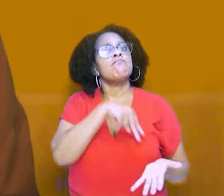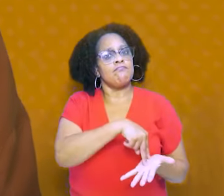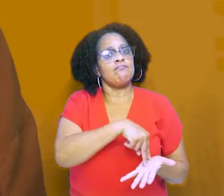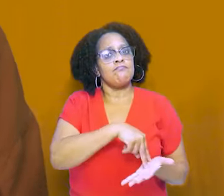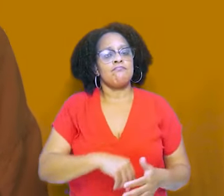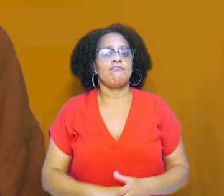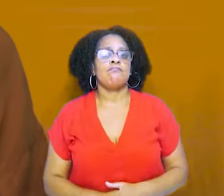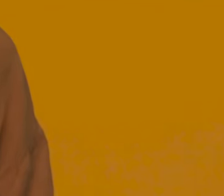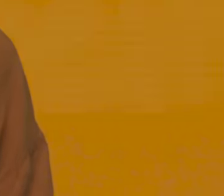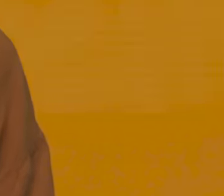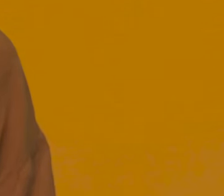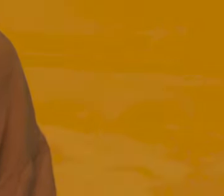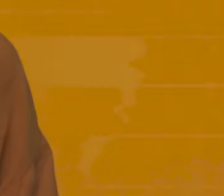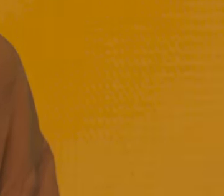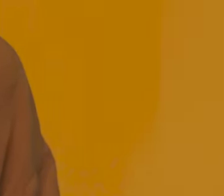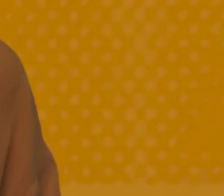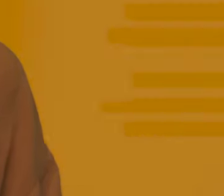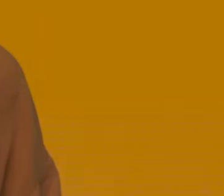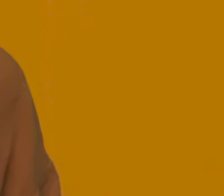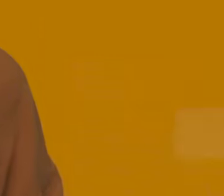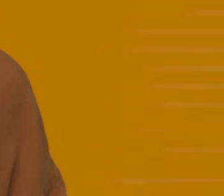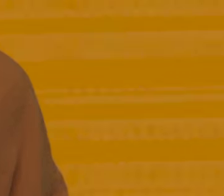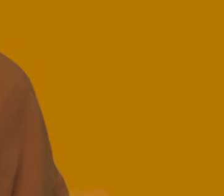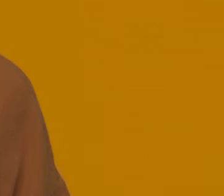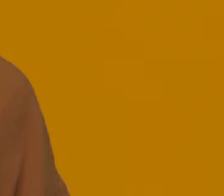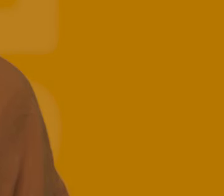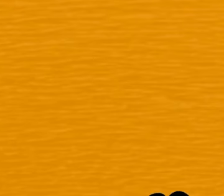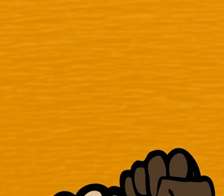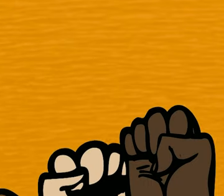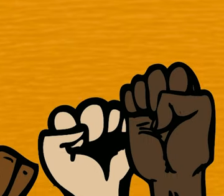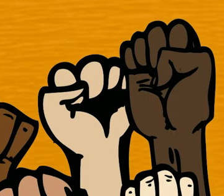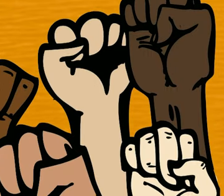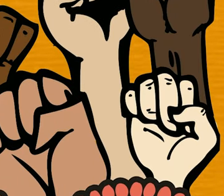sociedade nessa luta histórica, incansável e indispensável.